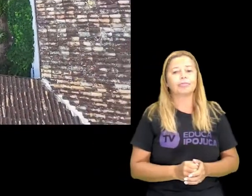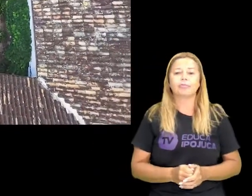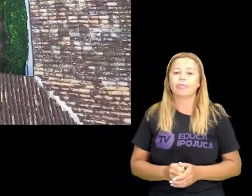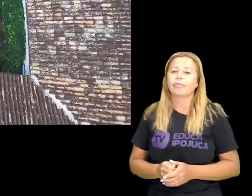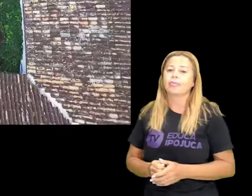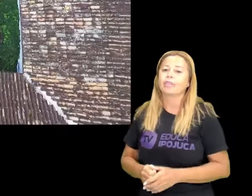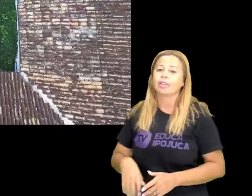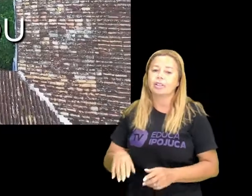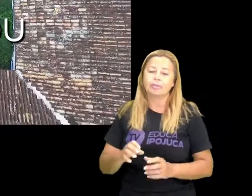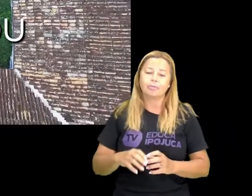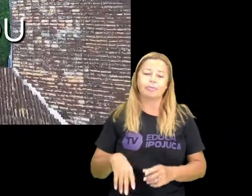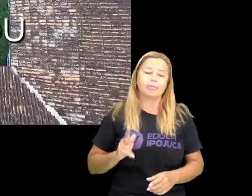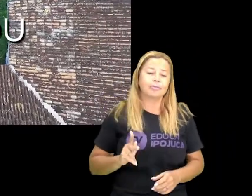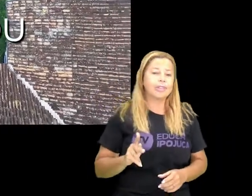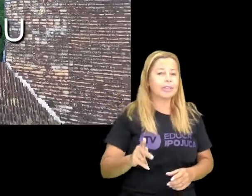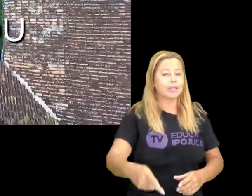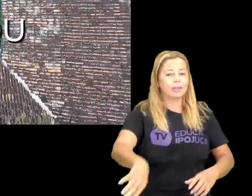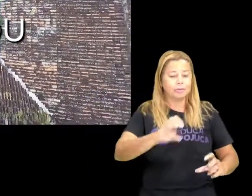os corações petrificou